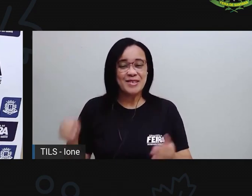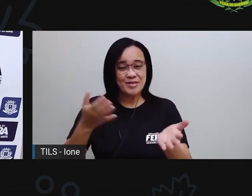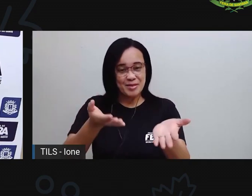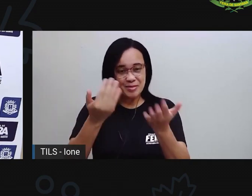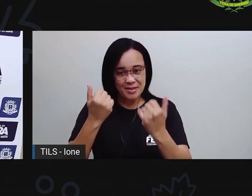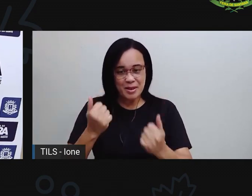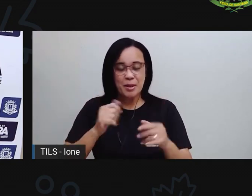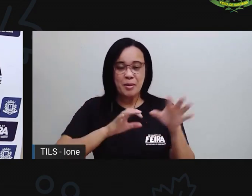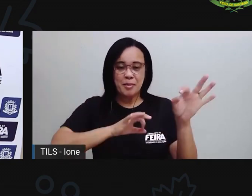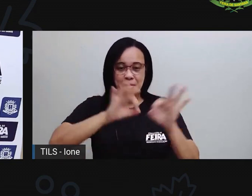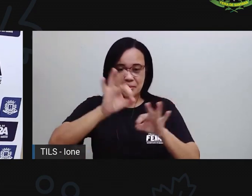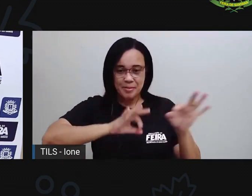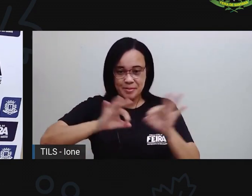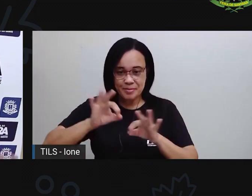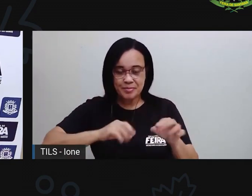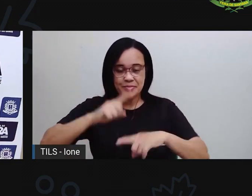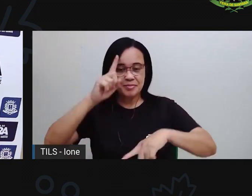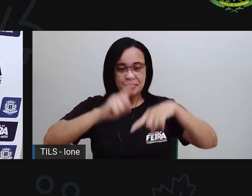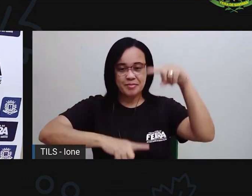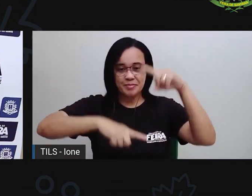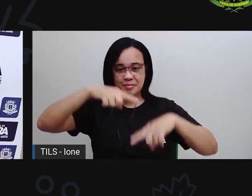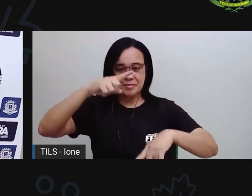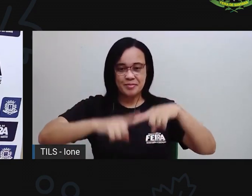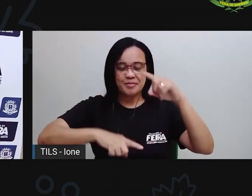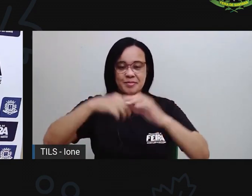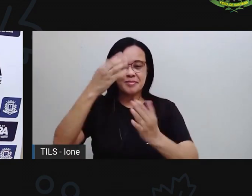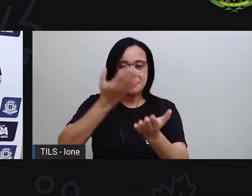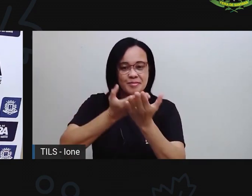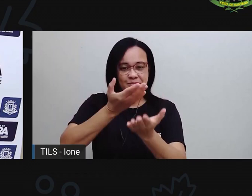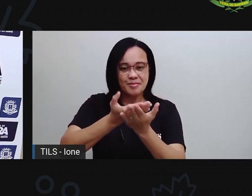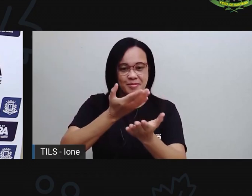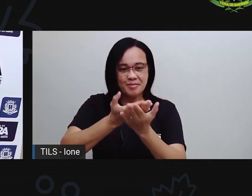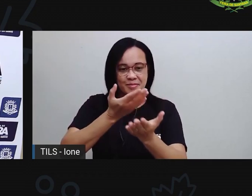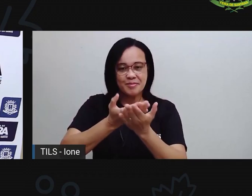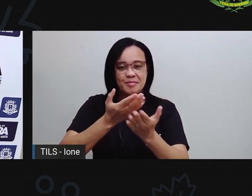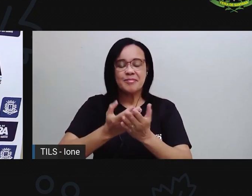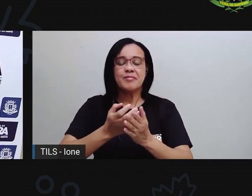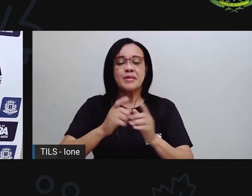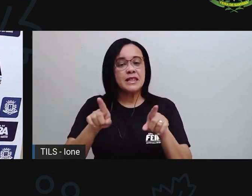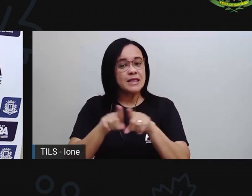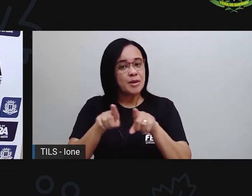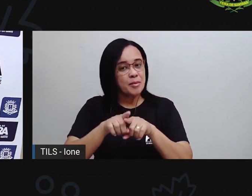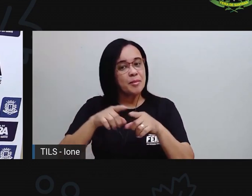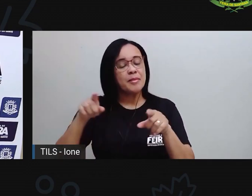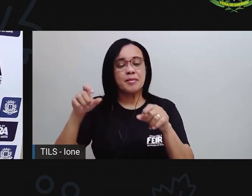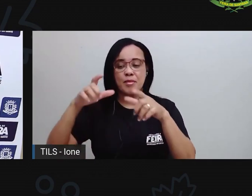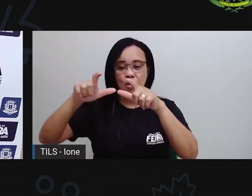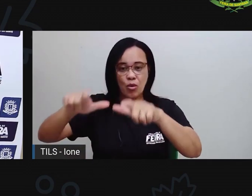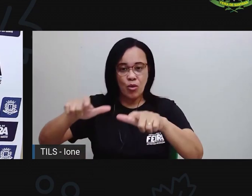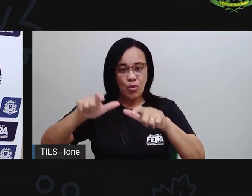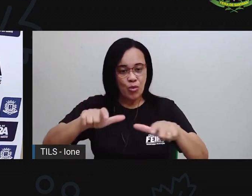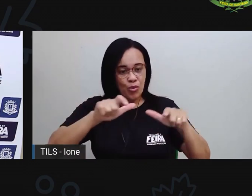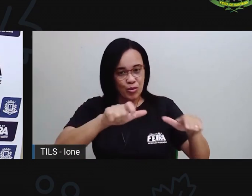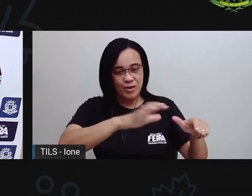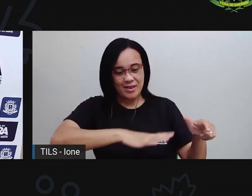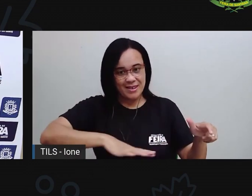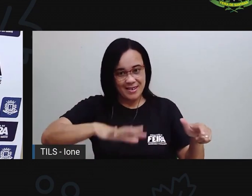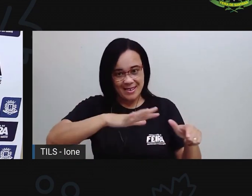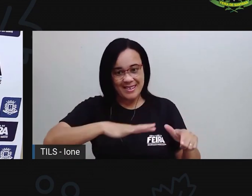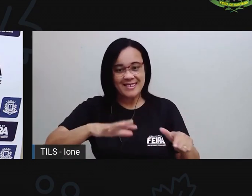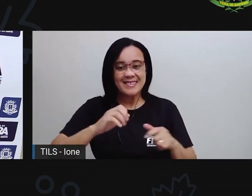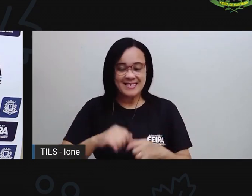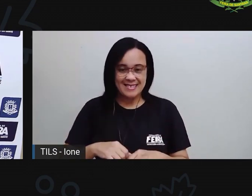preparar nosso material para estudar, vamos preparar nosso ambiente e vamos aprender bastante, tá certo?